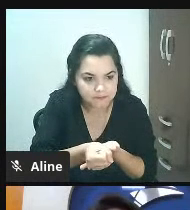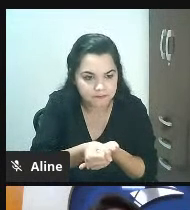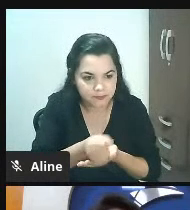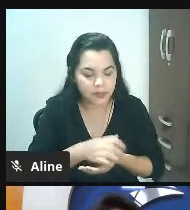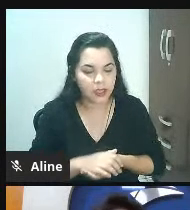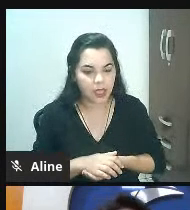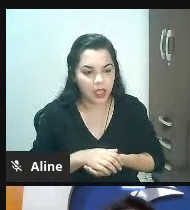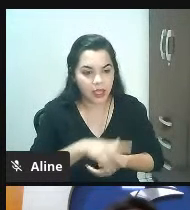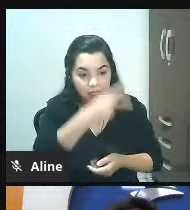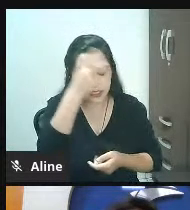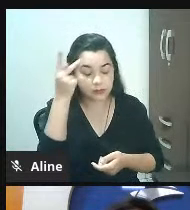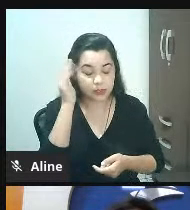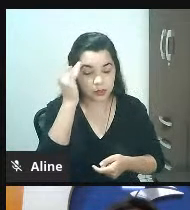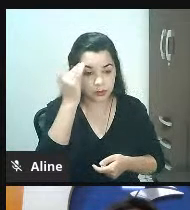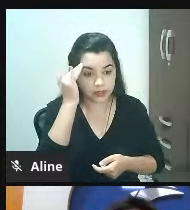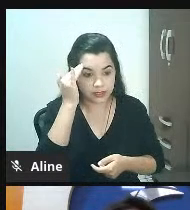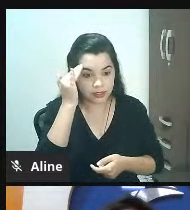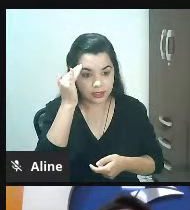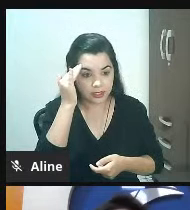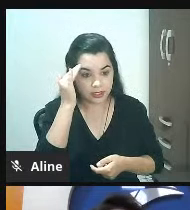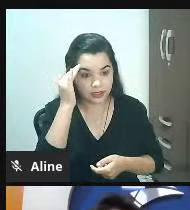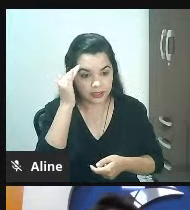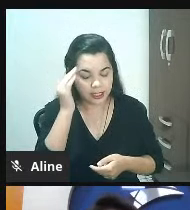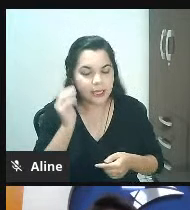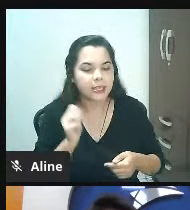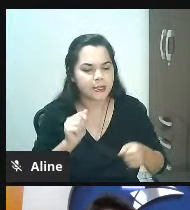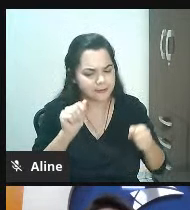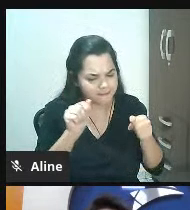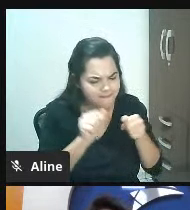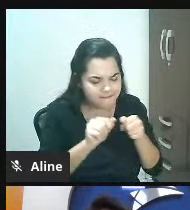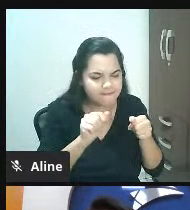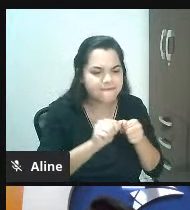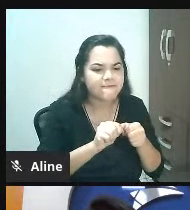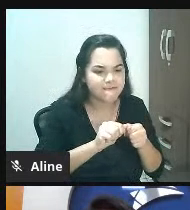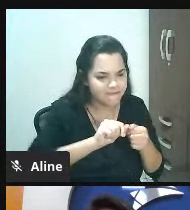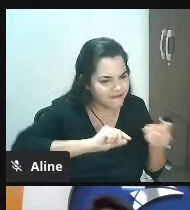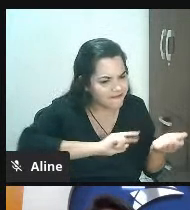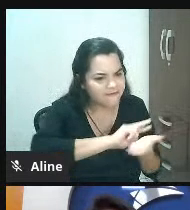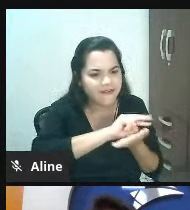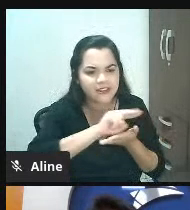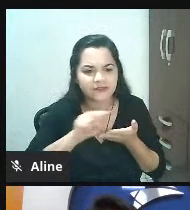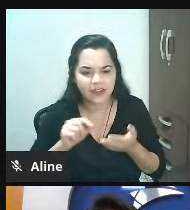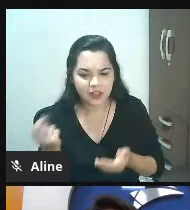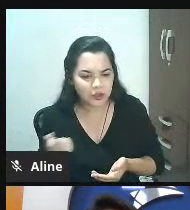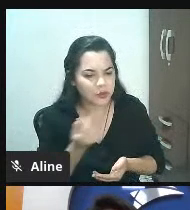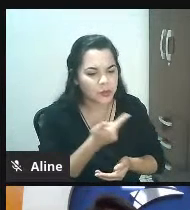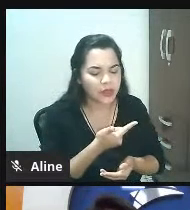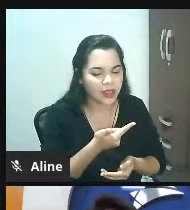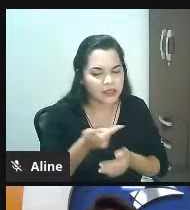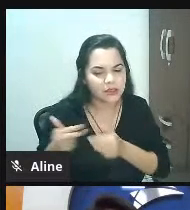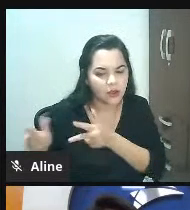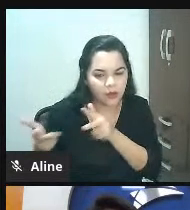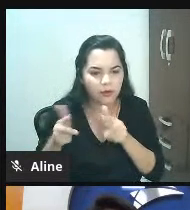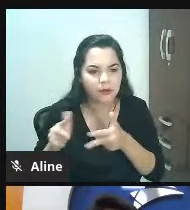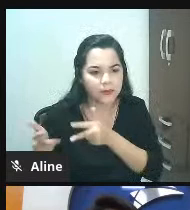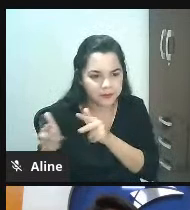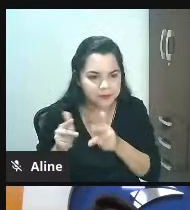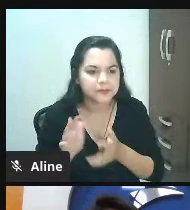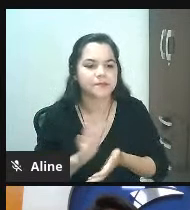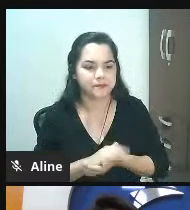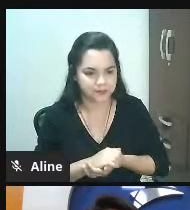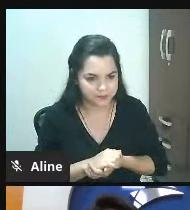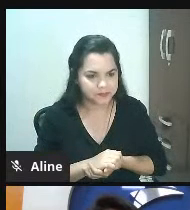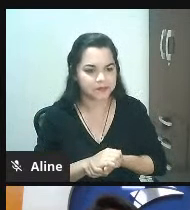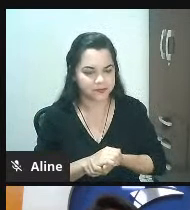entenderem o seguinte, nossa, ele mais faz do que fala, ela mais faz do que fala. Então, se eu quero, voltando então na